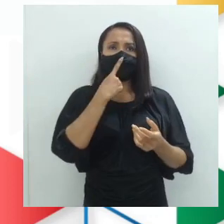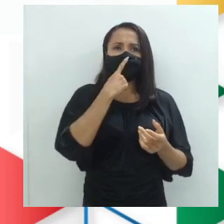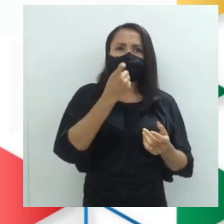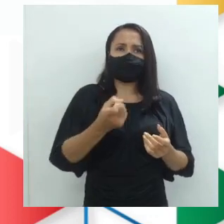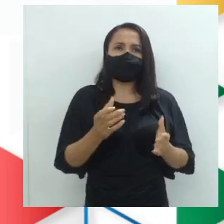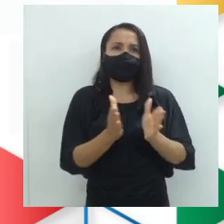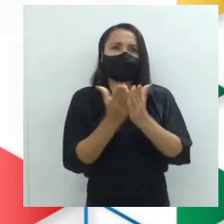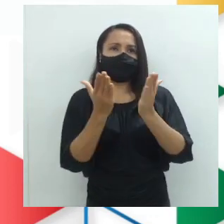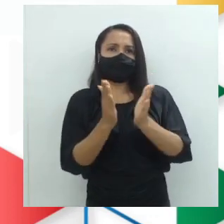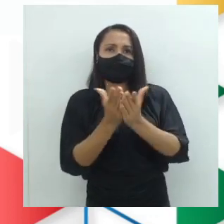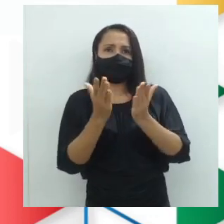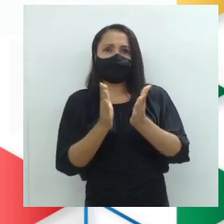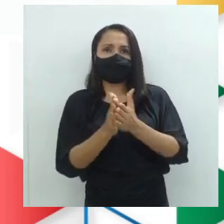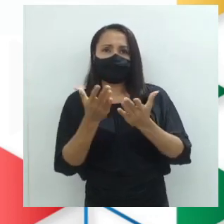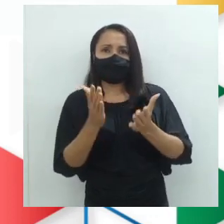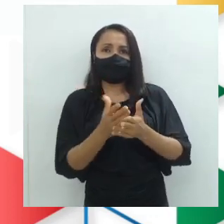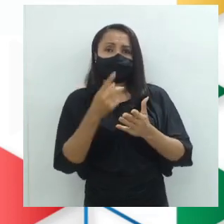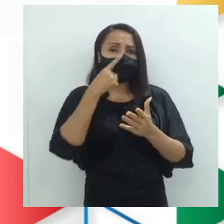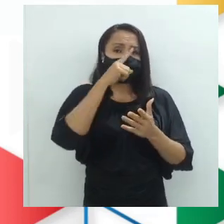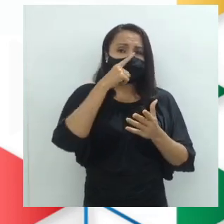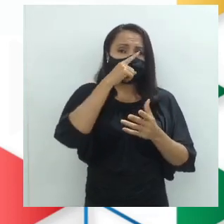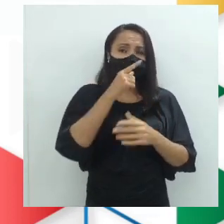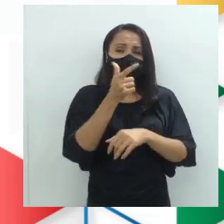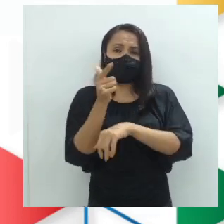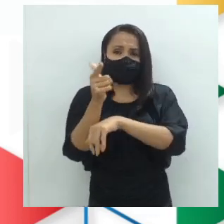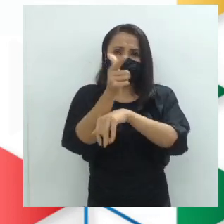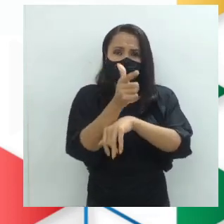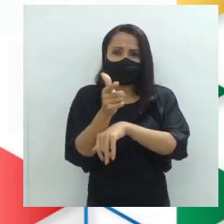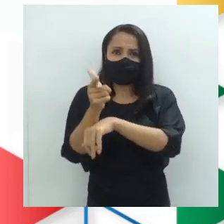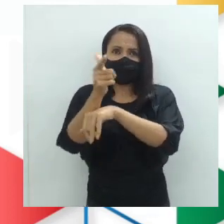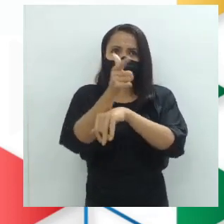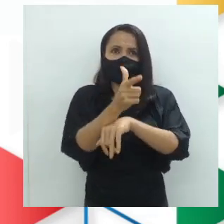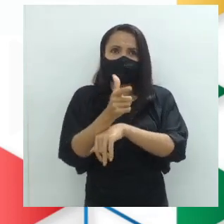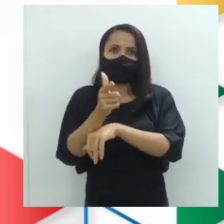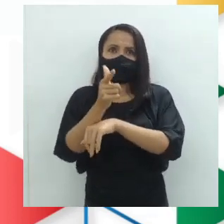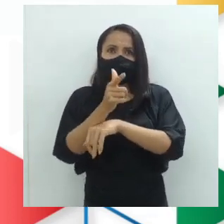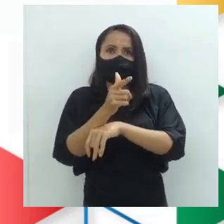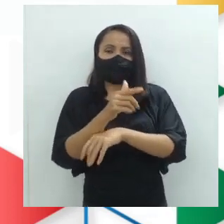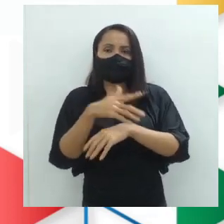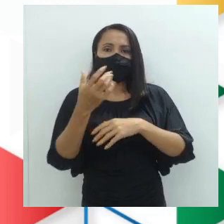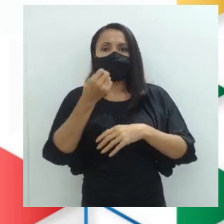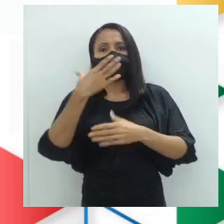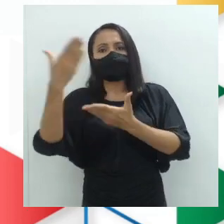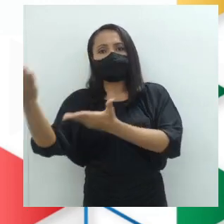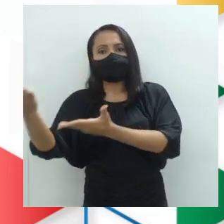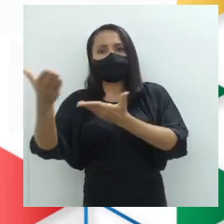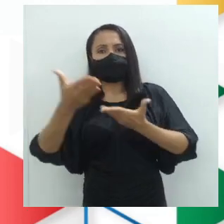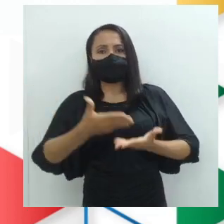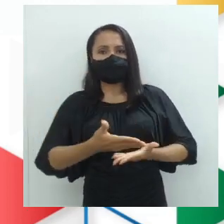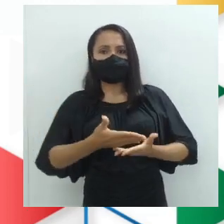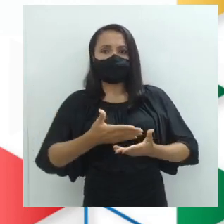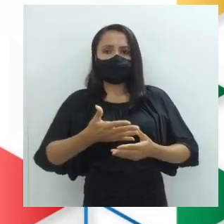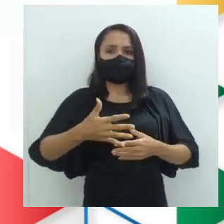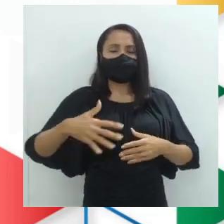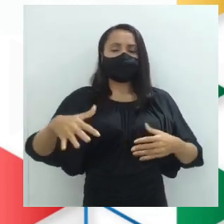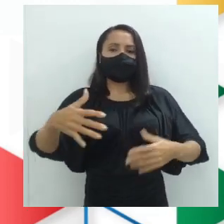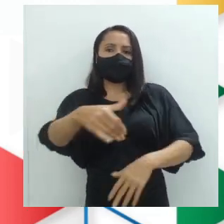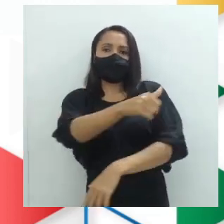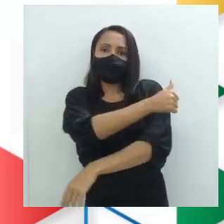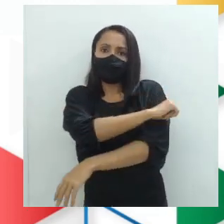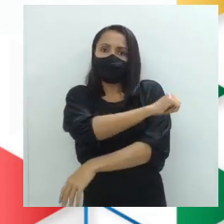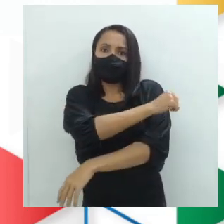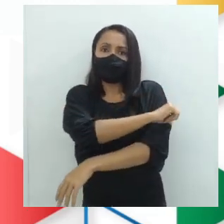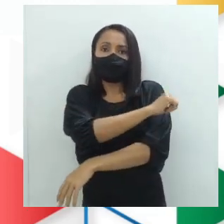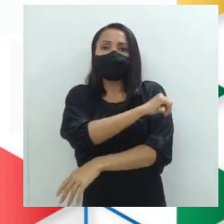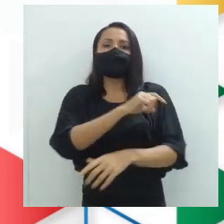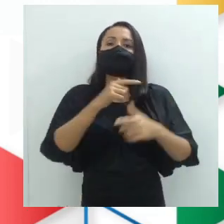miséria, risco de bala, perdida. São as boas-vindas do Rio. Vejam que há uma